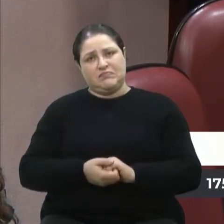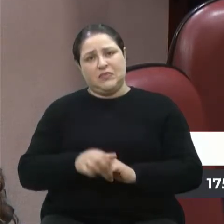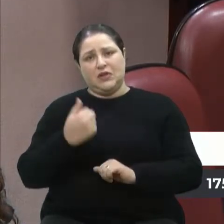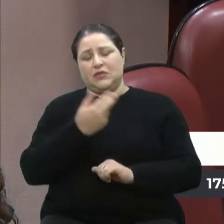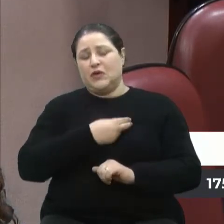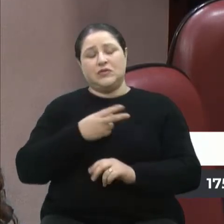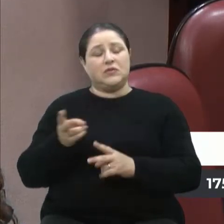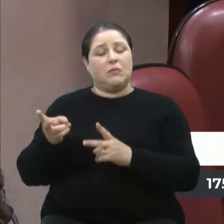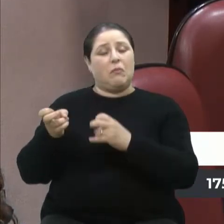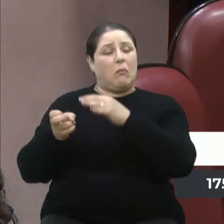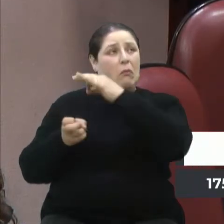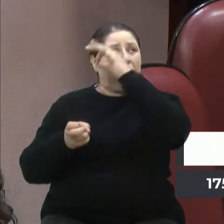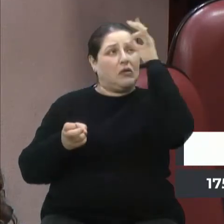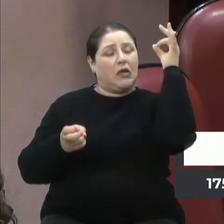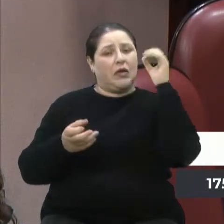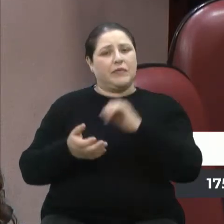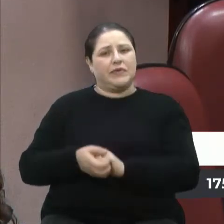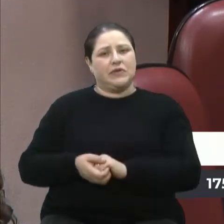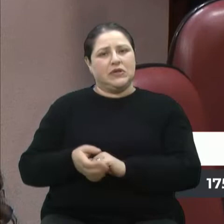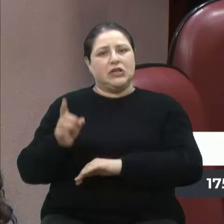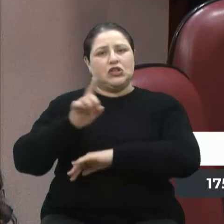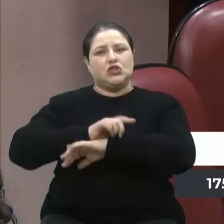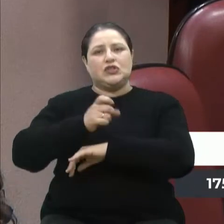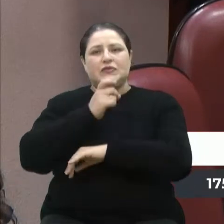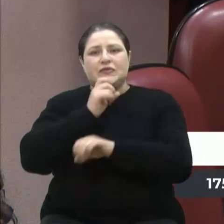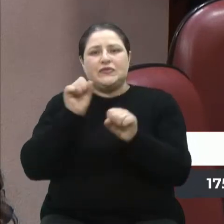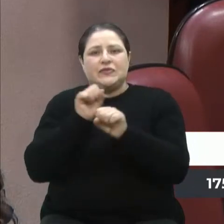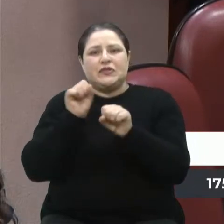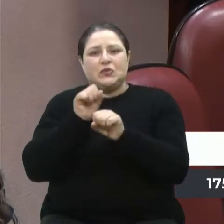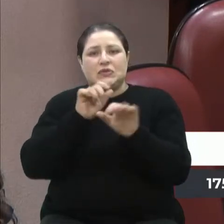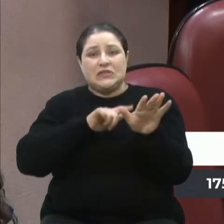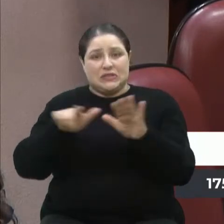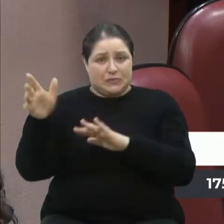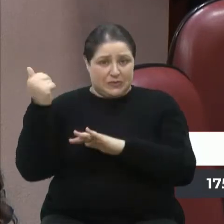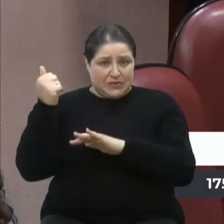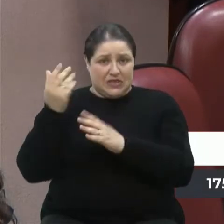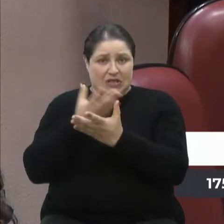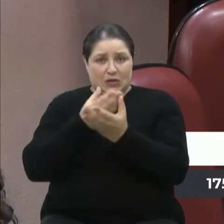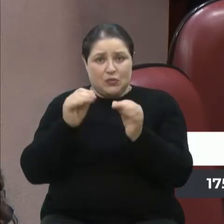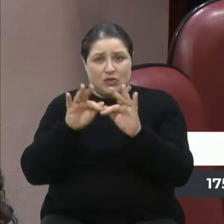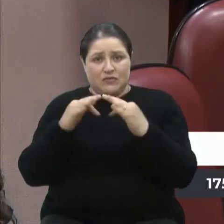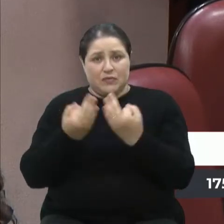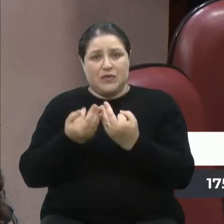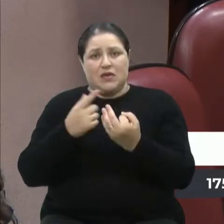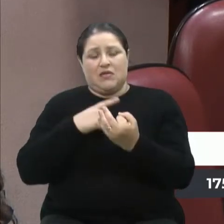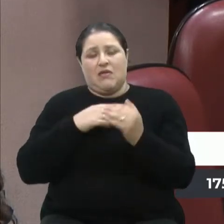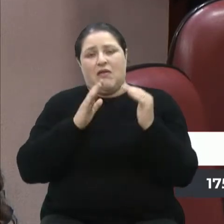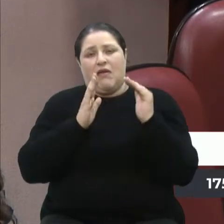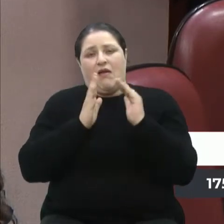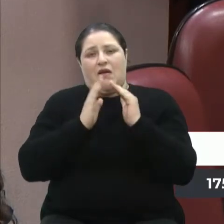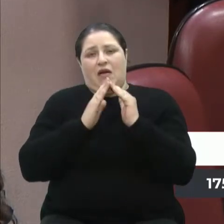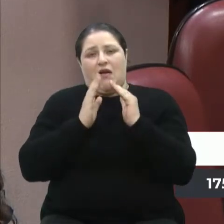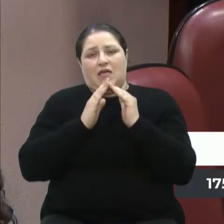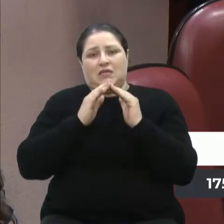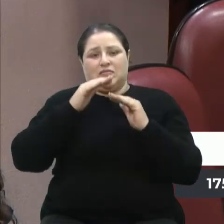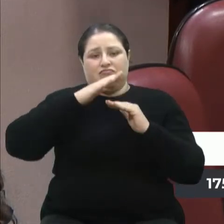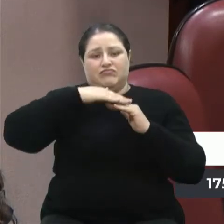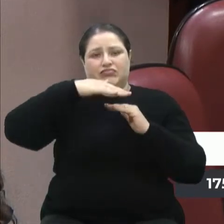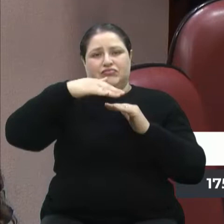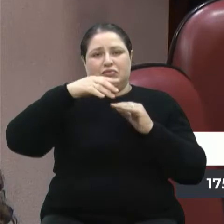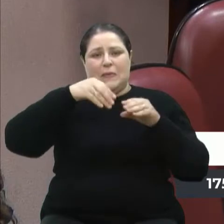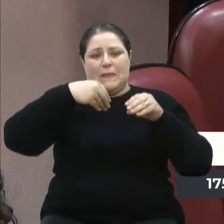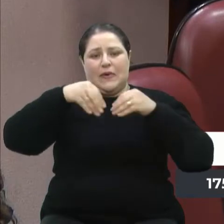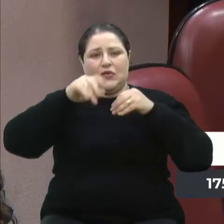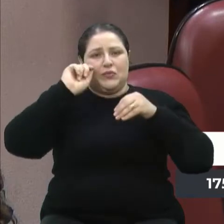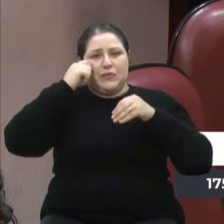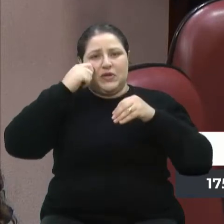conta que esses dias, nos dias frios, que nem a semana passada, quantas famílias que tem ali uma casinha coberta, muita vez de uma loninha,